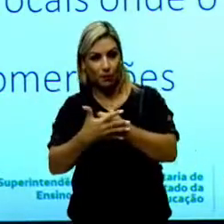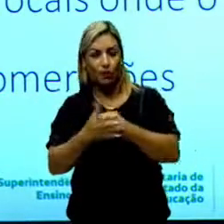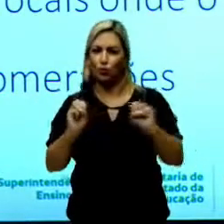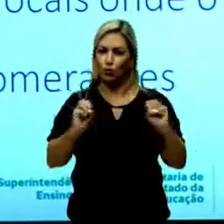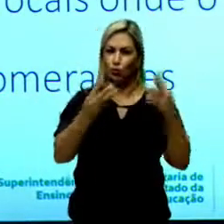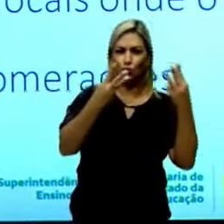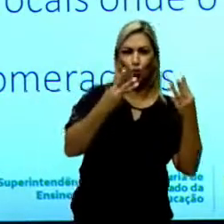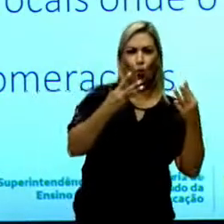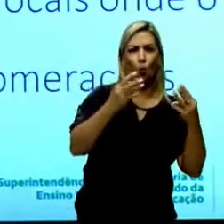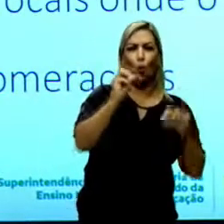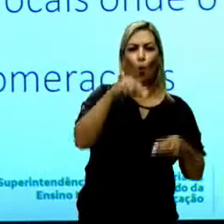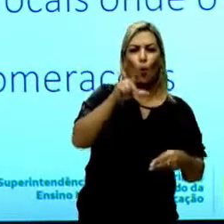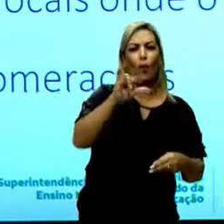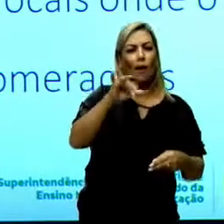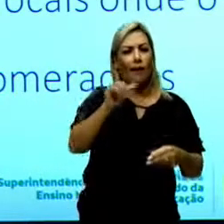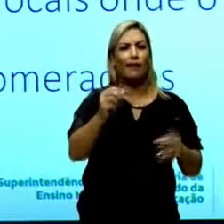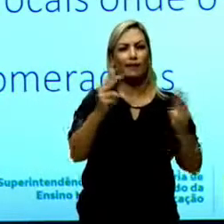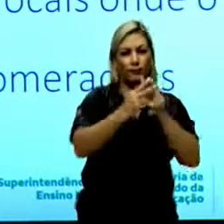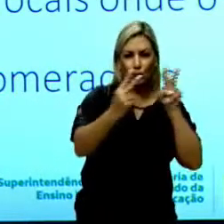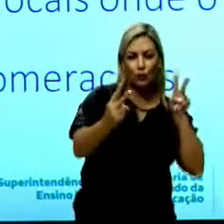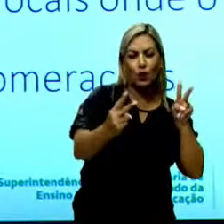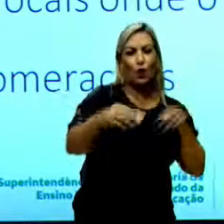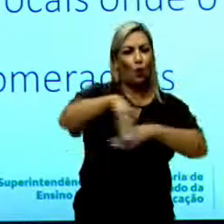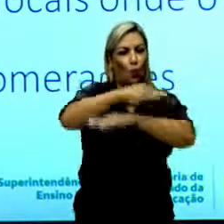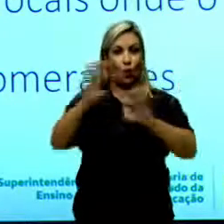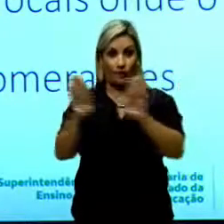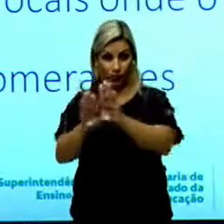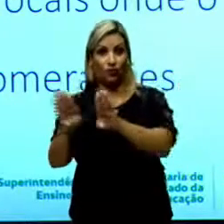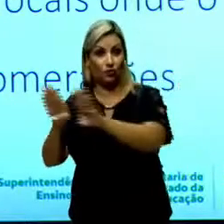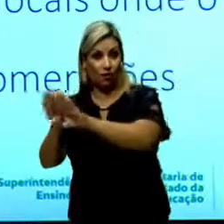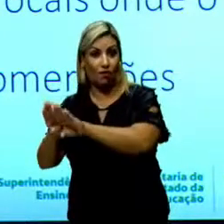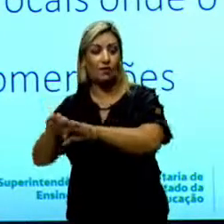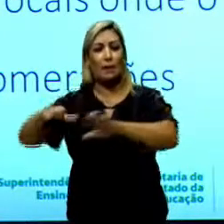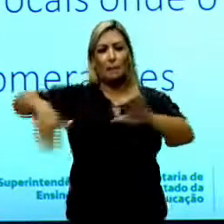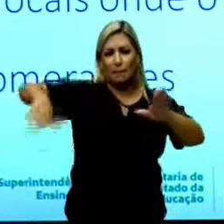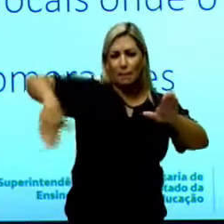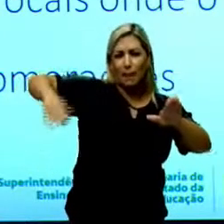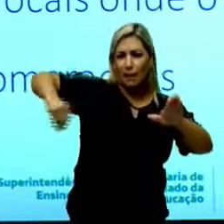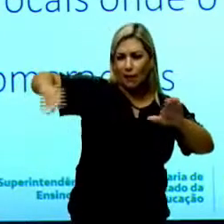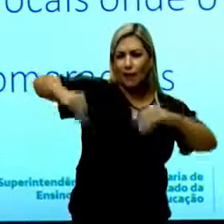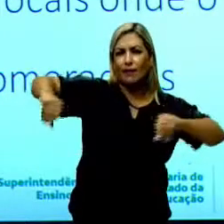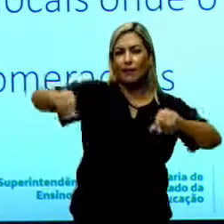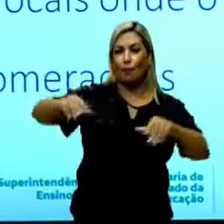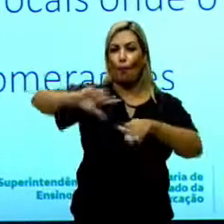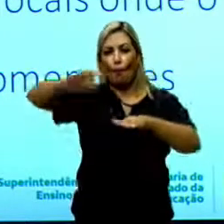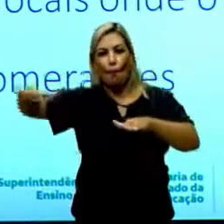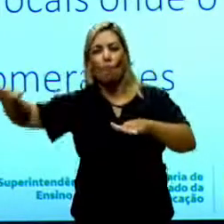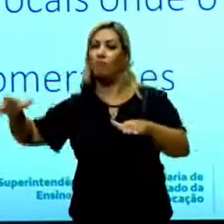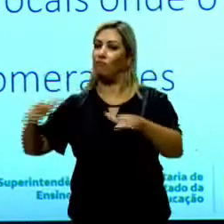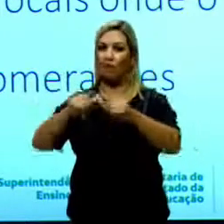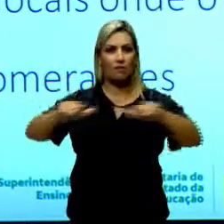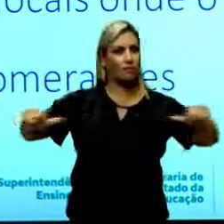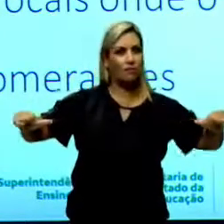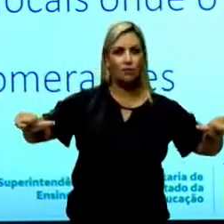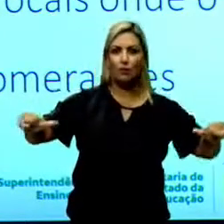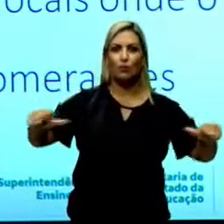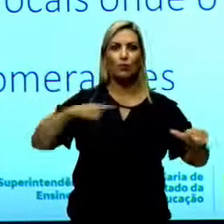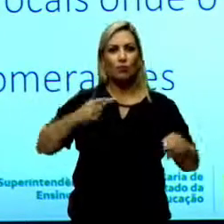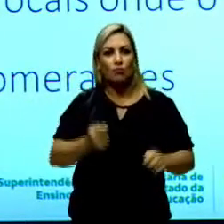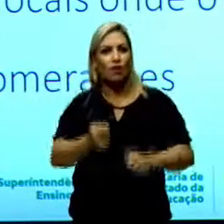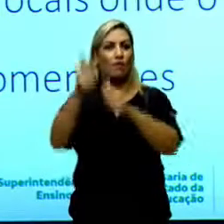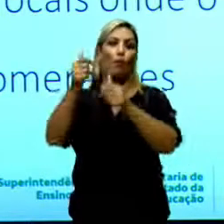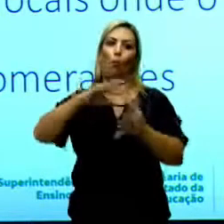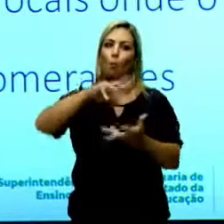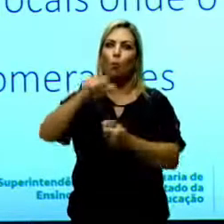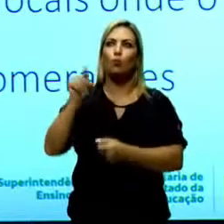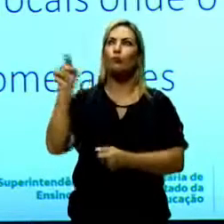online, ruas bloqueadas, praias vazias, marcaram o Réveillon pelo mundo. Locais onde o